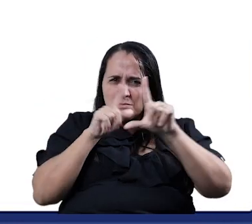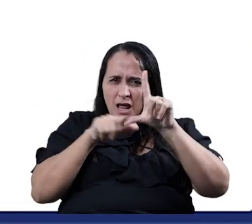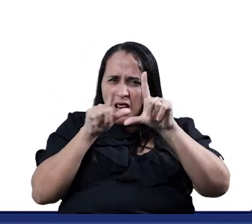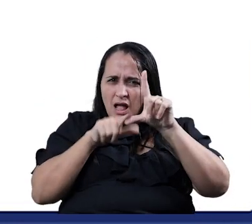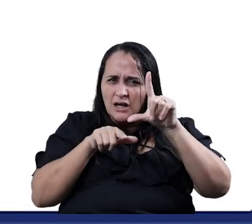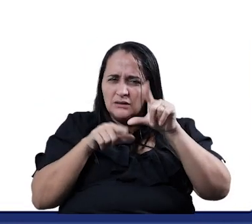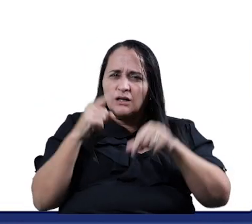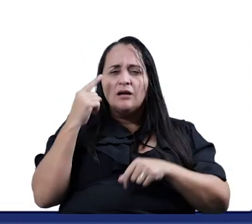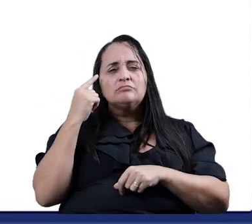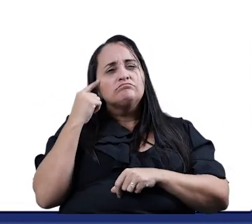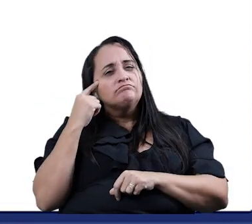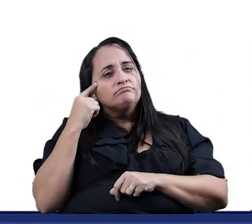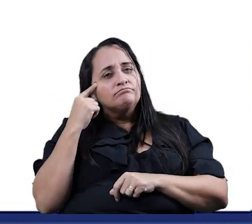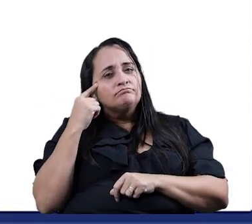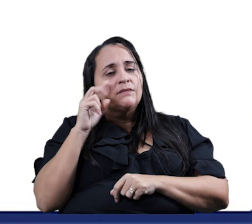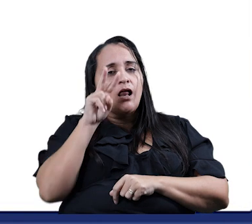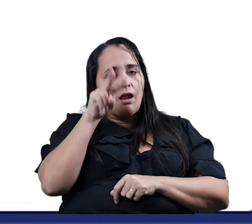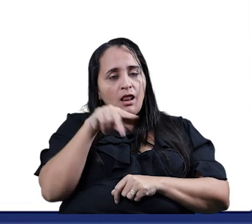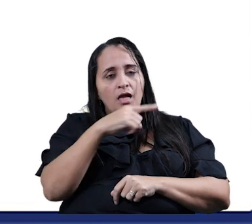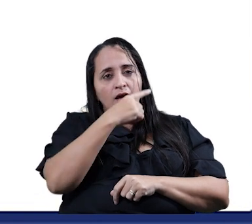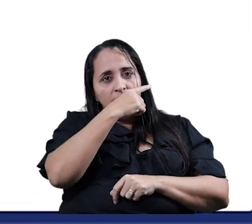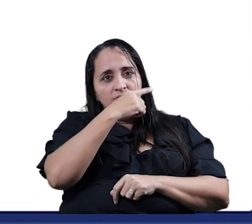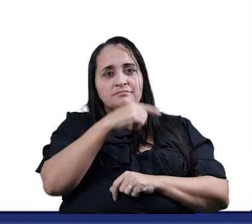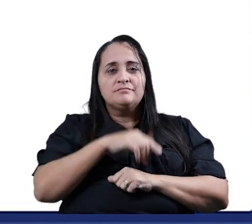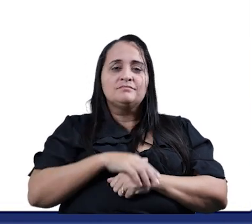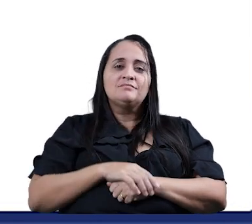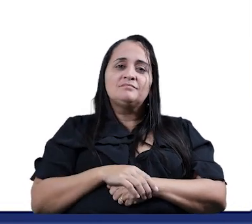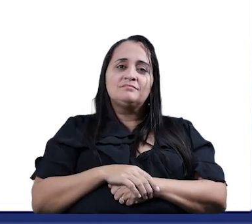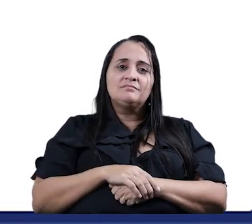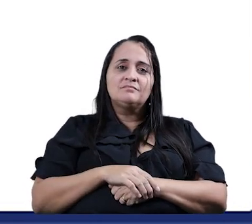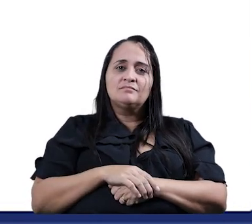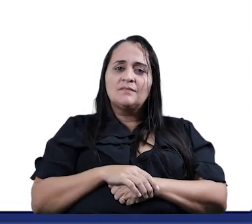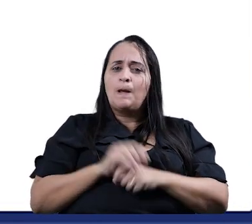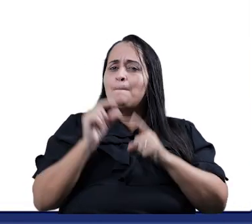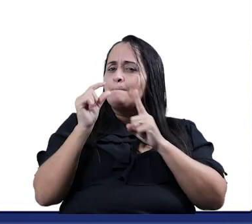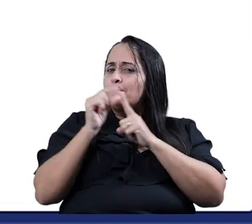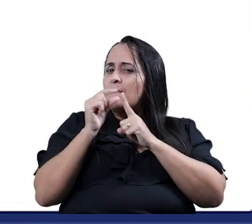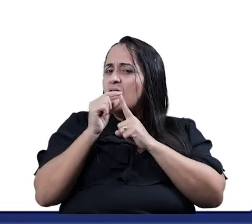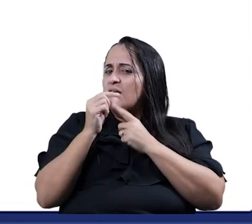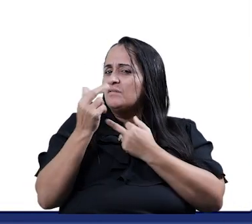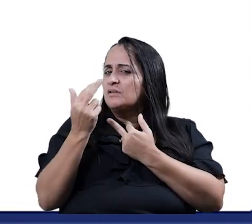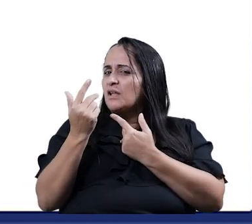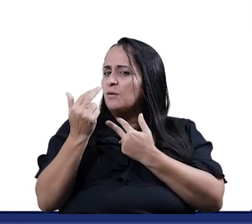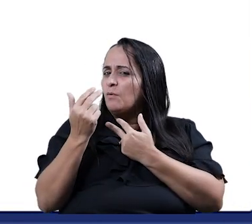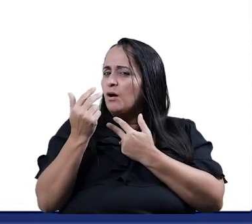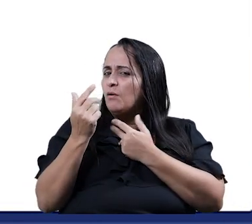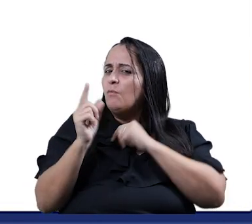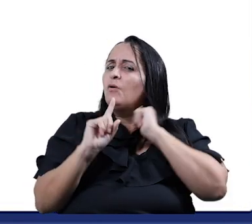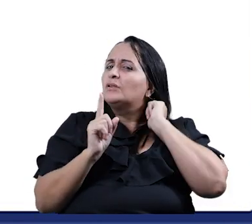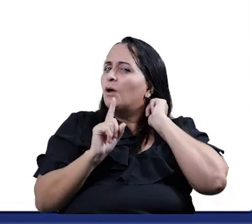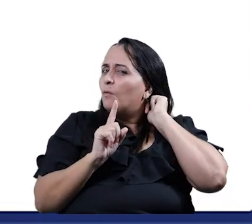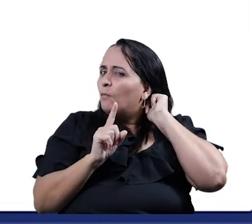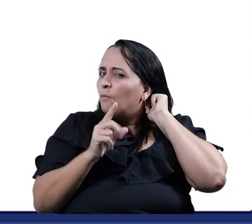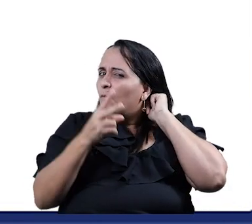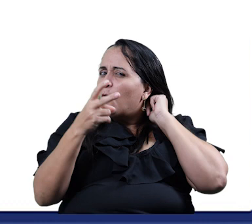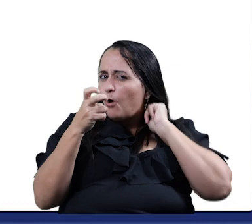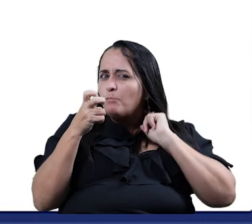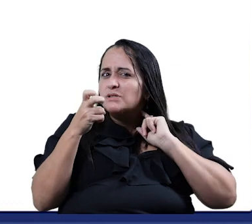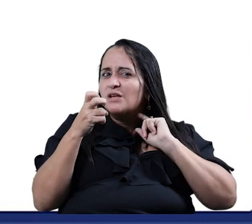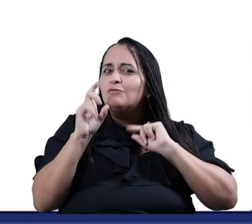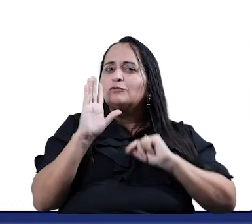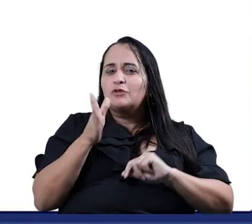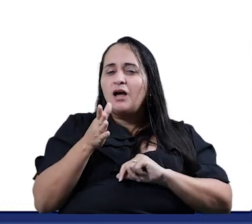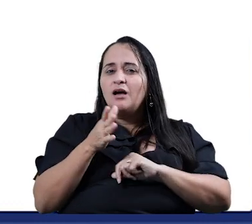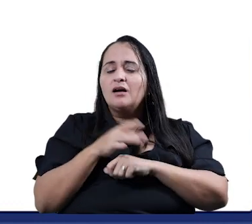O que vocês acham? Dê uma lida aí Vejam se está tudo direitinho Conseguiram observar?